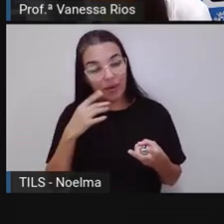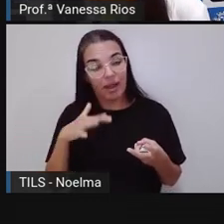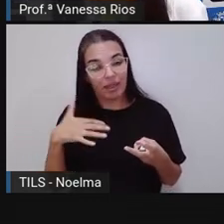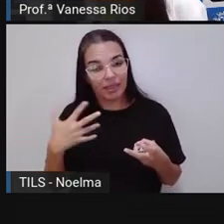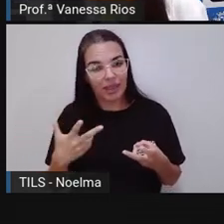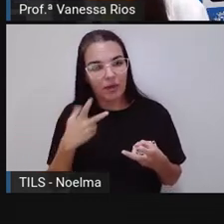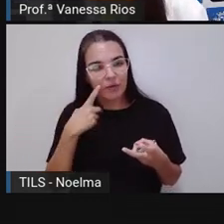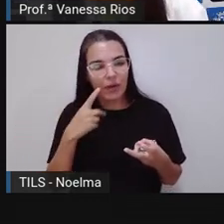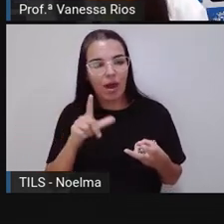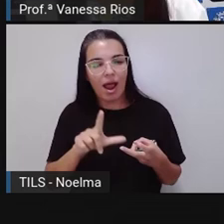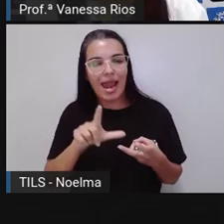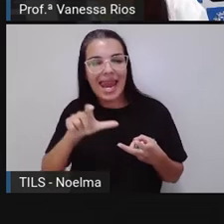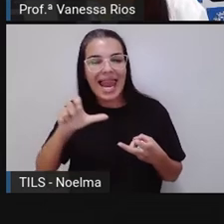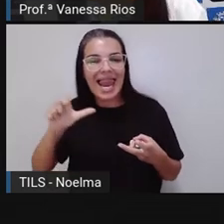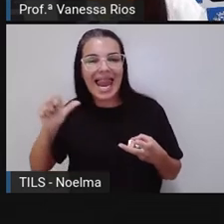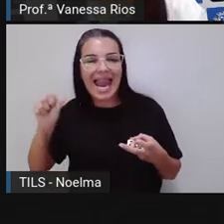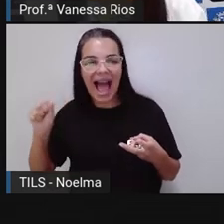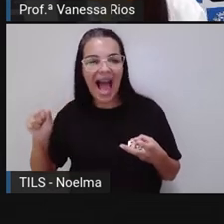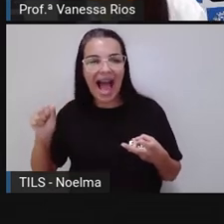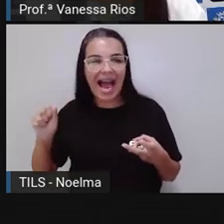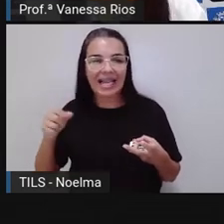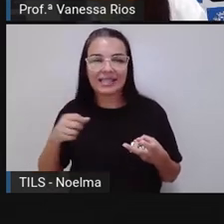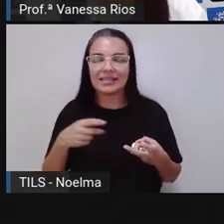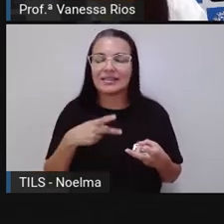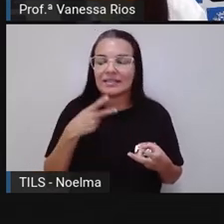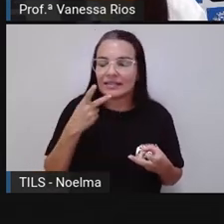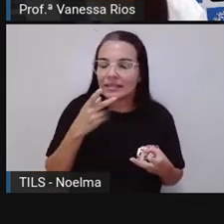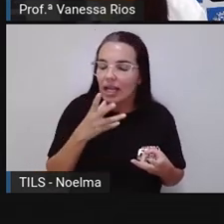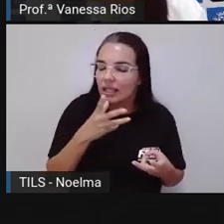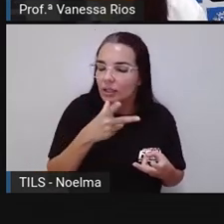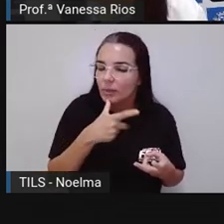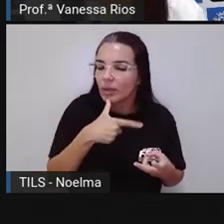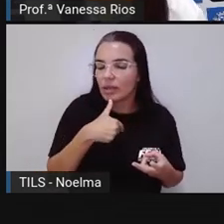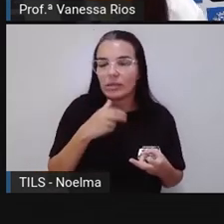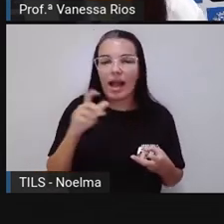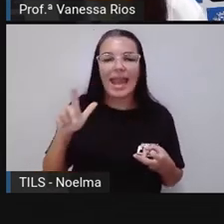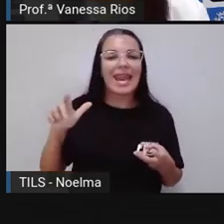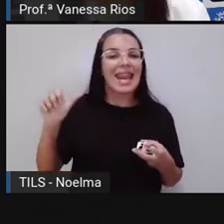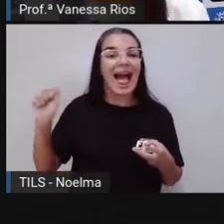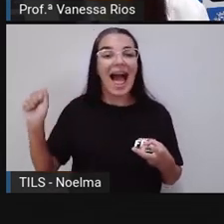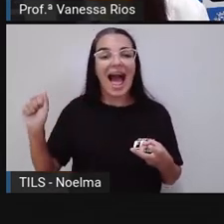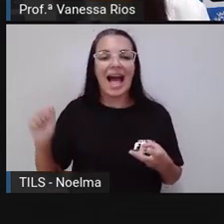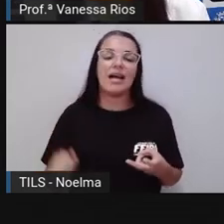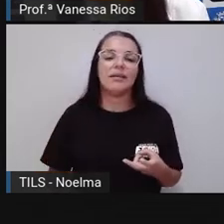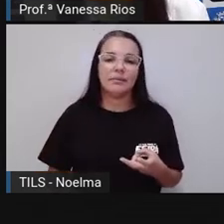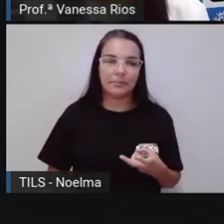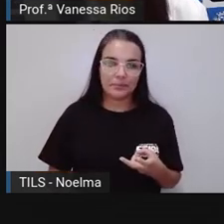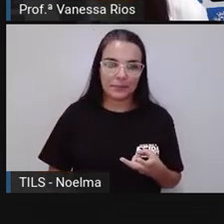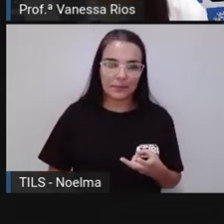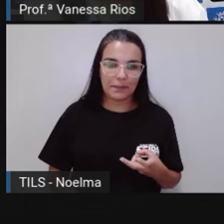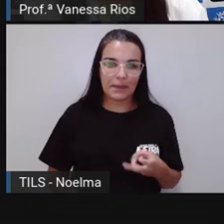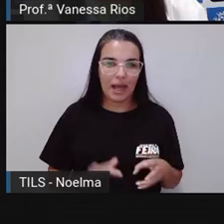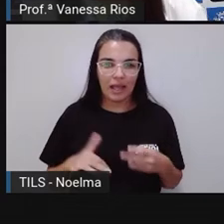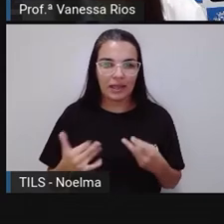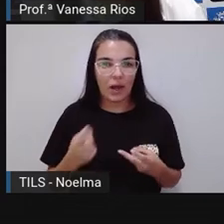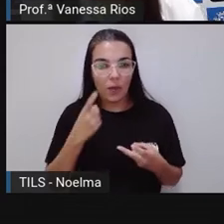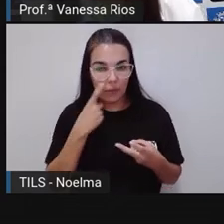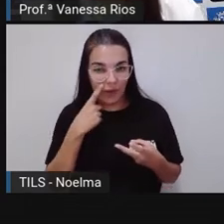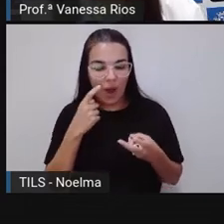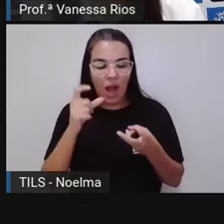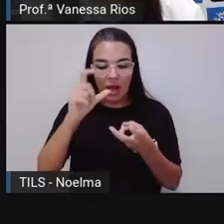A gente já percebe aí que a sílaba tônica é a sílaba lá. E aí diante da